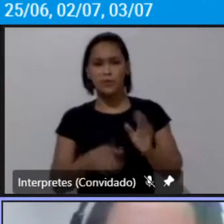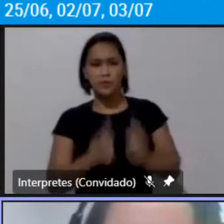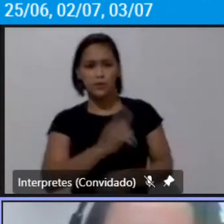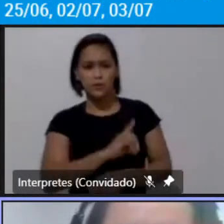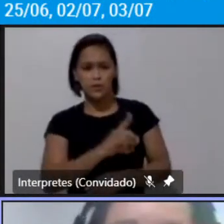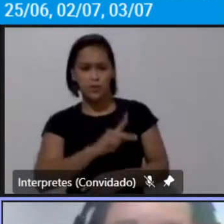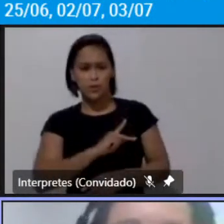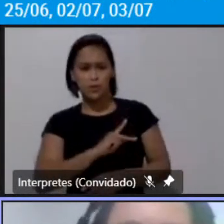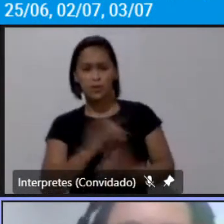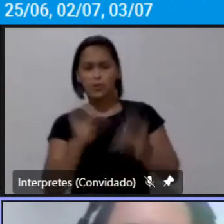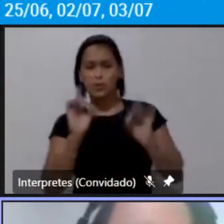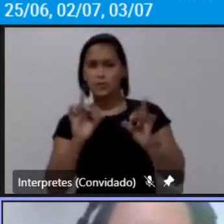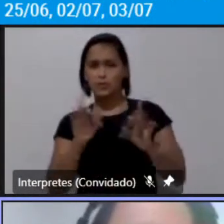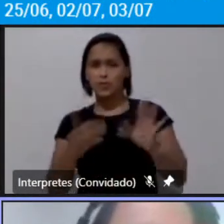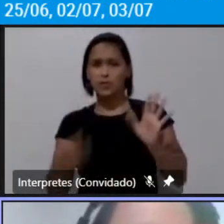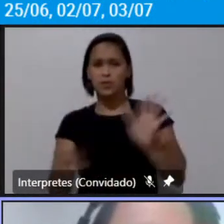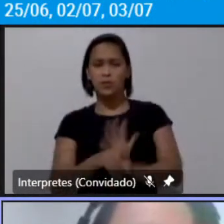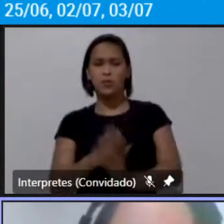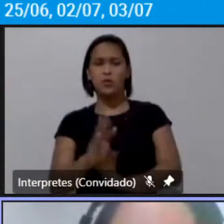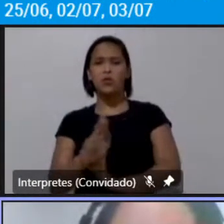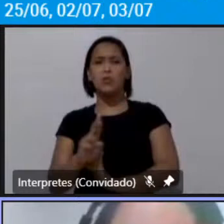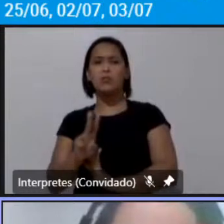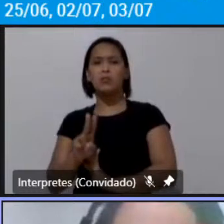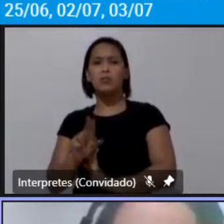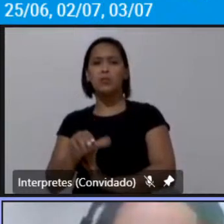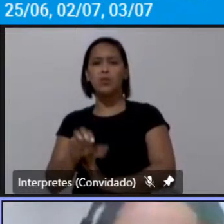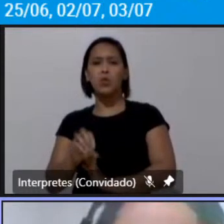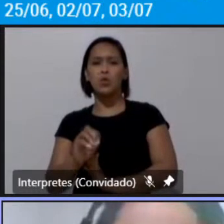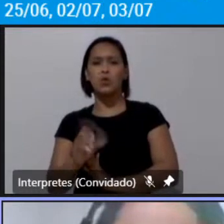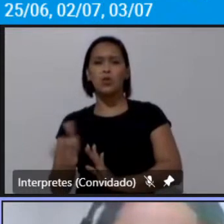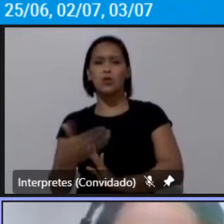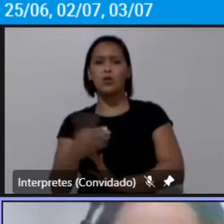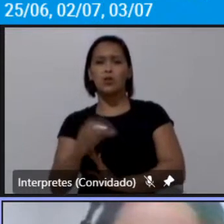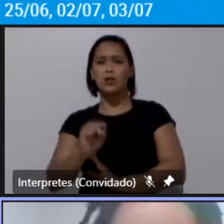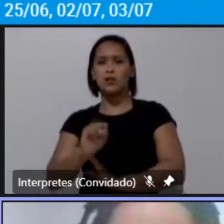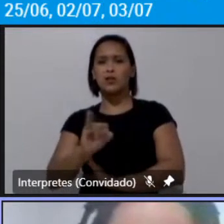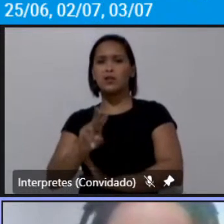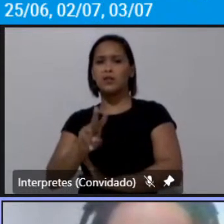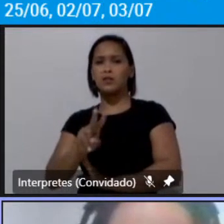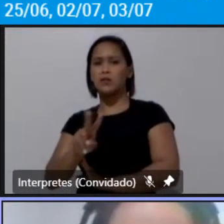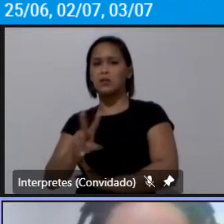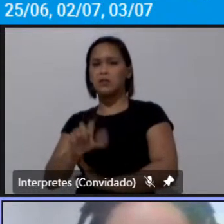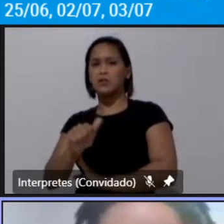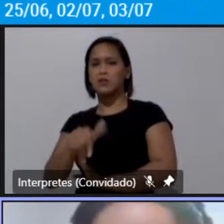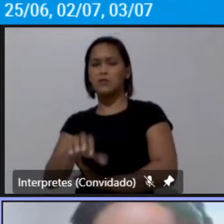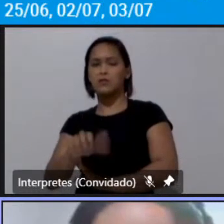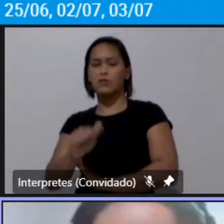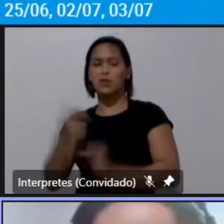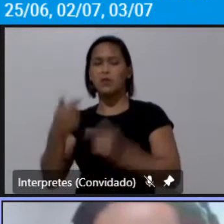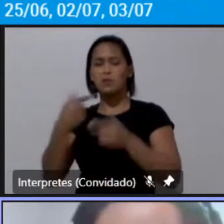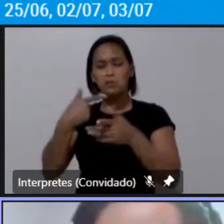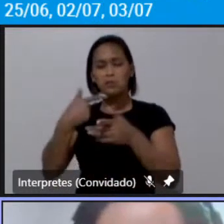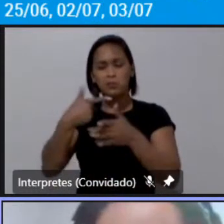especialmente e da Silvana por ter me indicado por estar sempre me